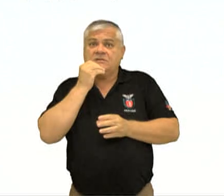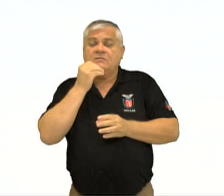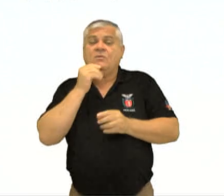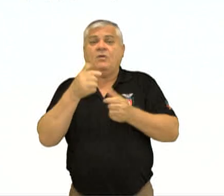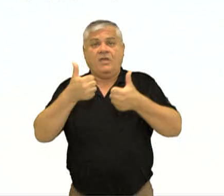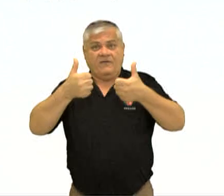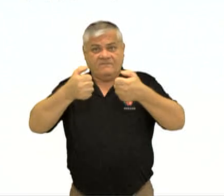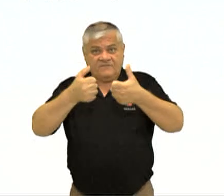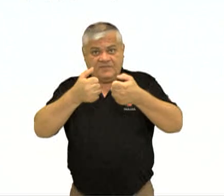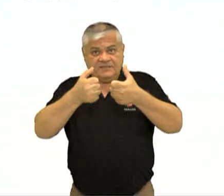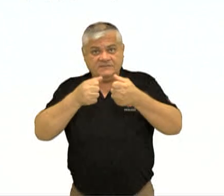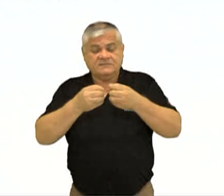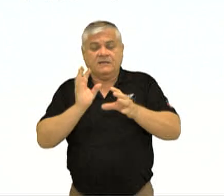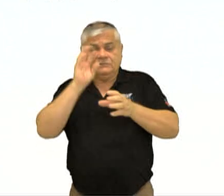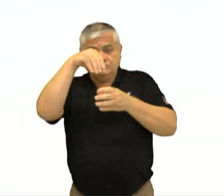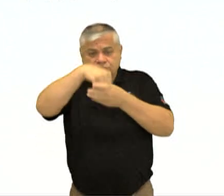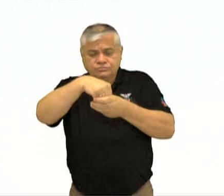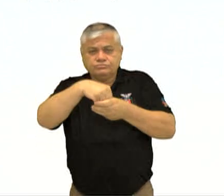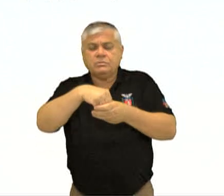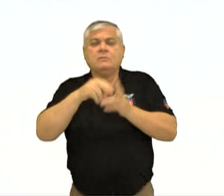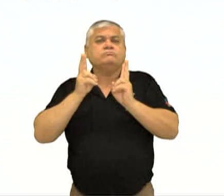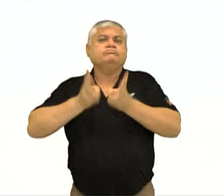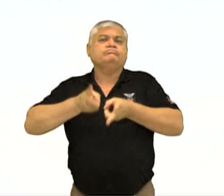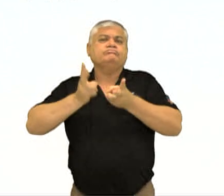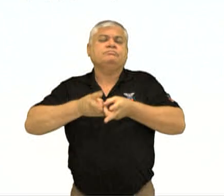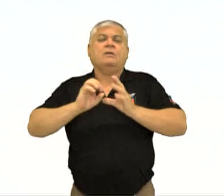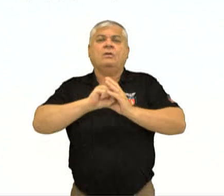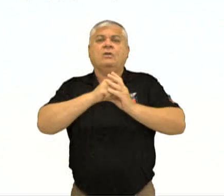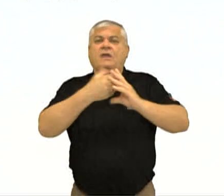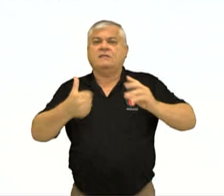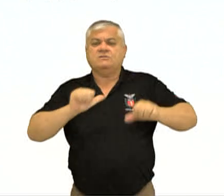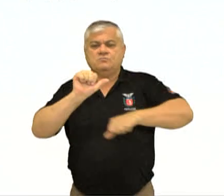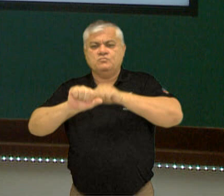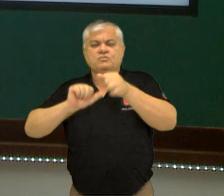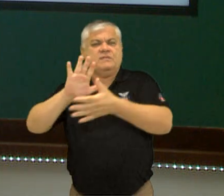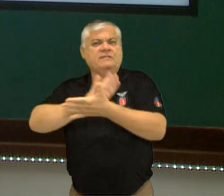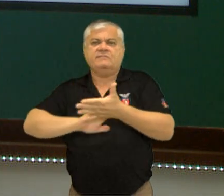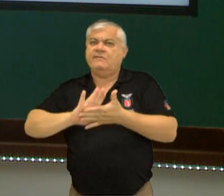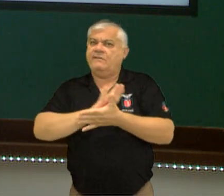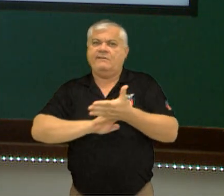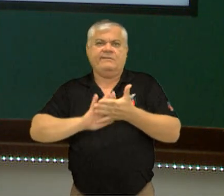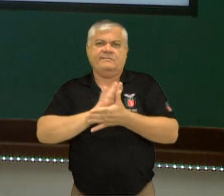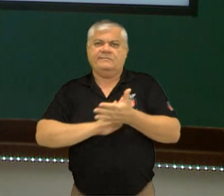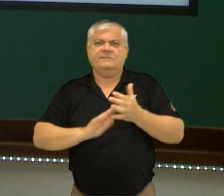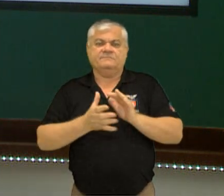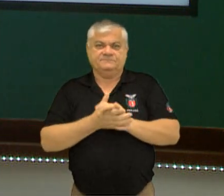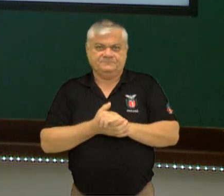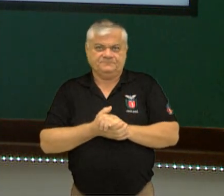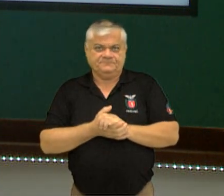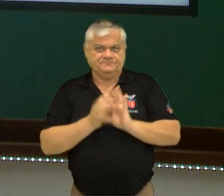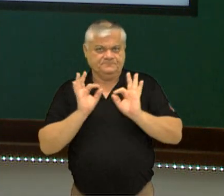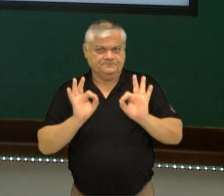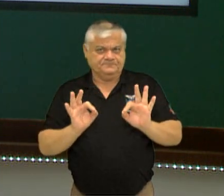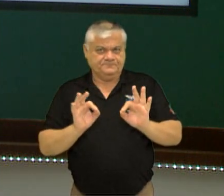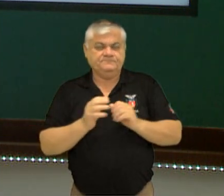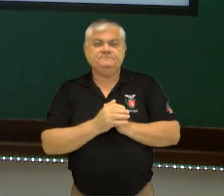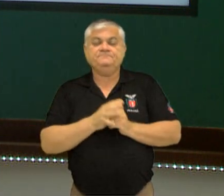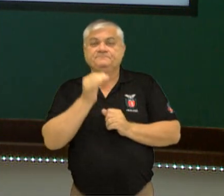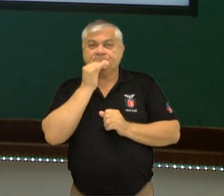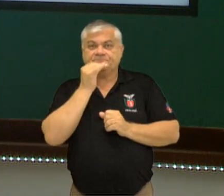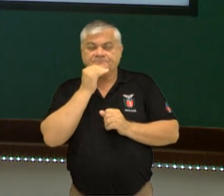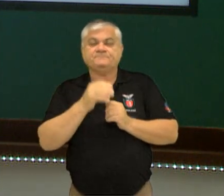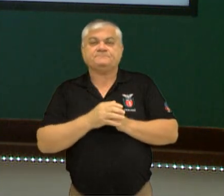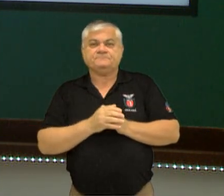físicas que não mudam a sua característica dentro de um tempo em um sistema isolado, certo? Ou seja, livre de